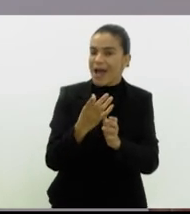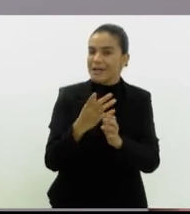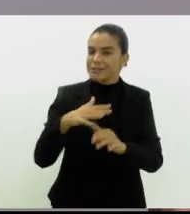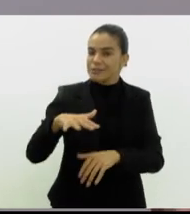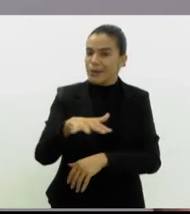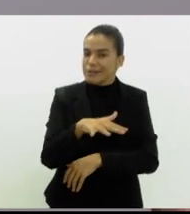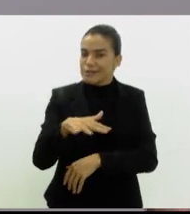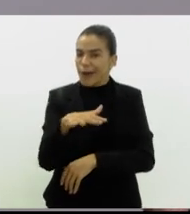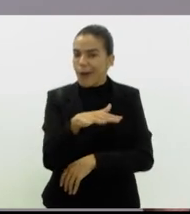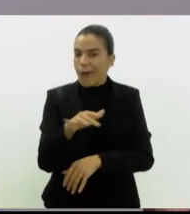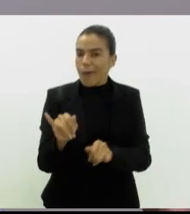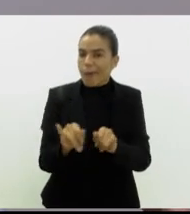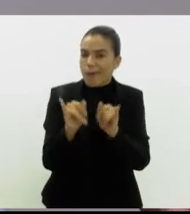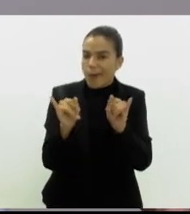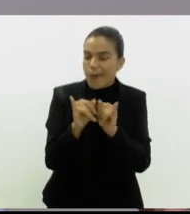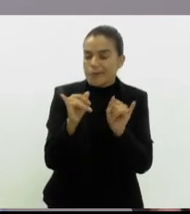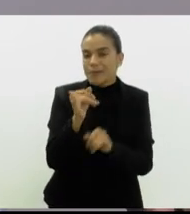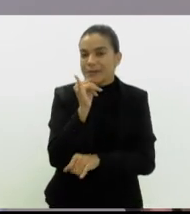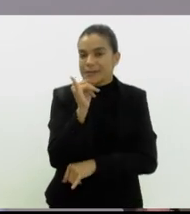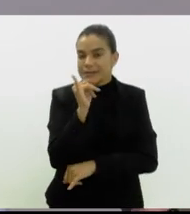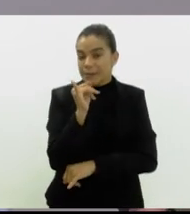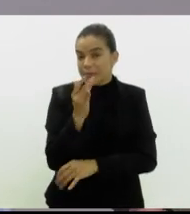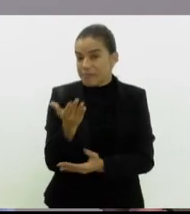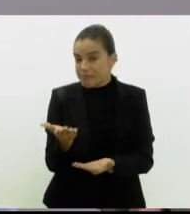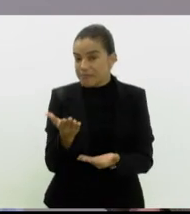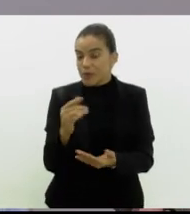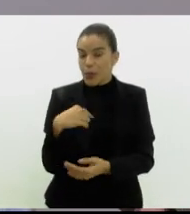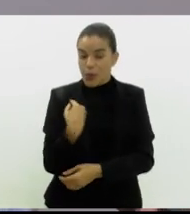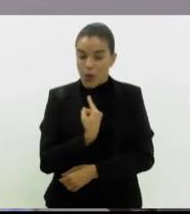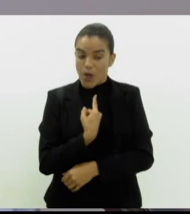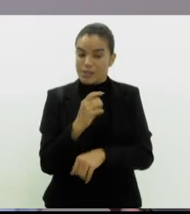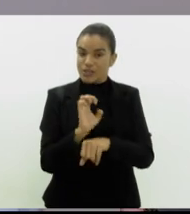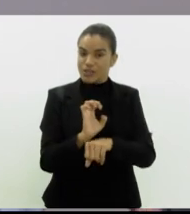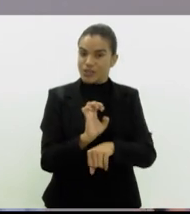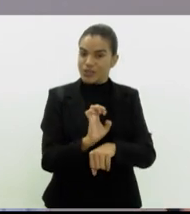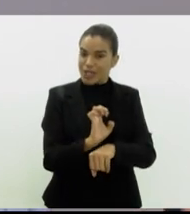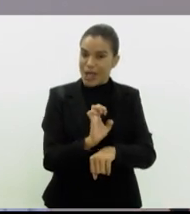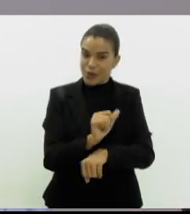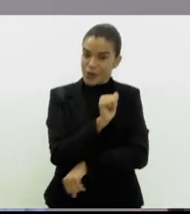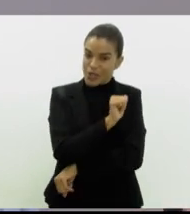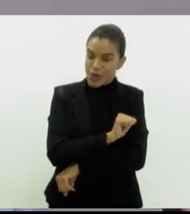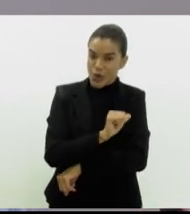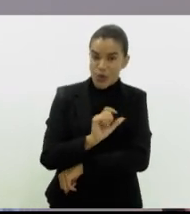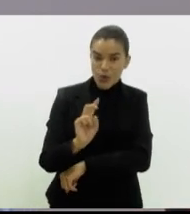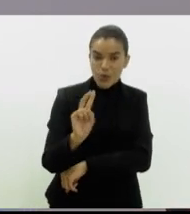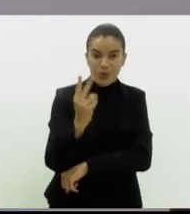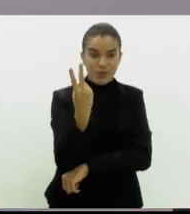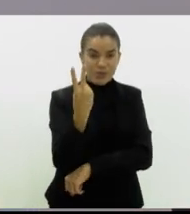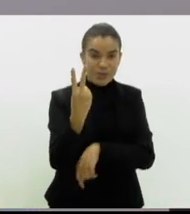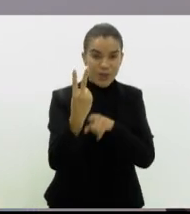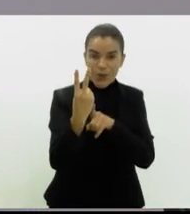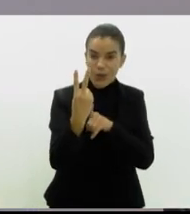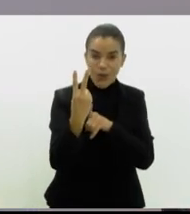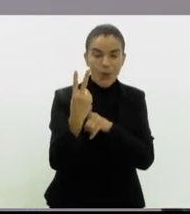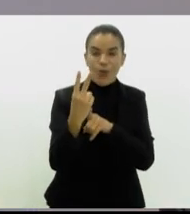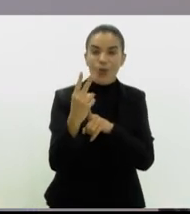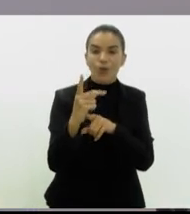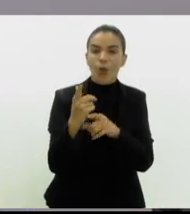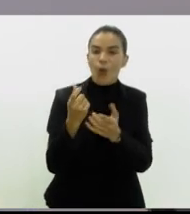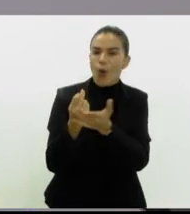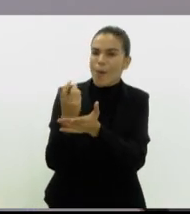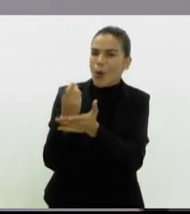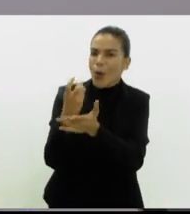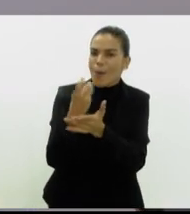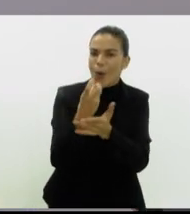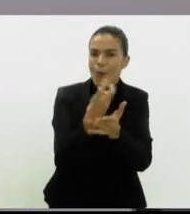como, por exemplo, essa que eu estou dizendo. Ou seja, nós somos um estado o segundo maior consumidor do